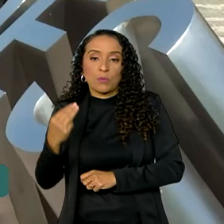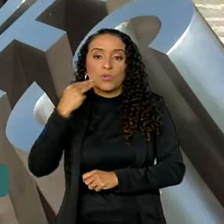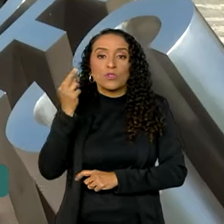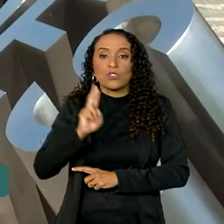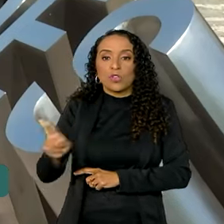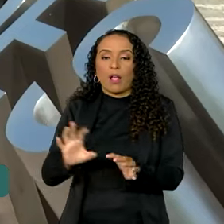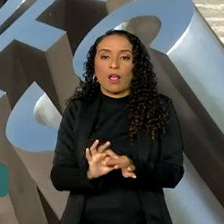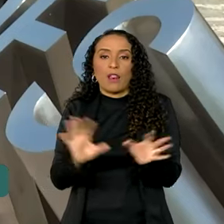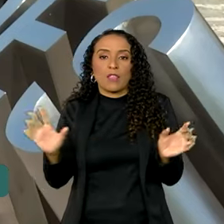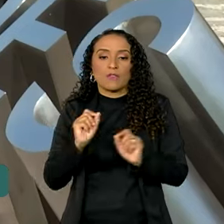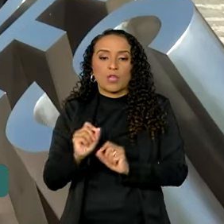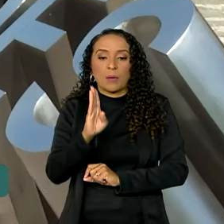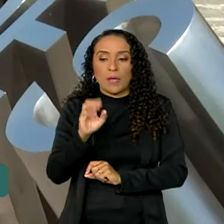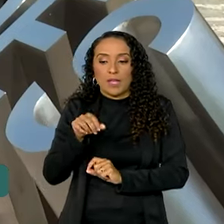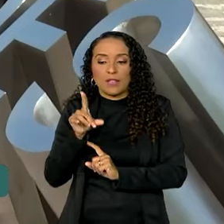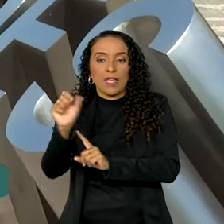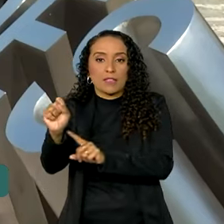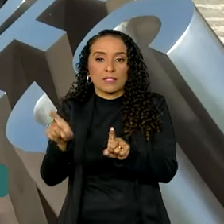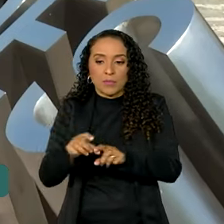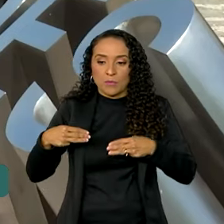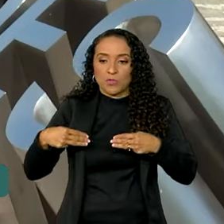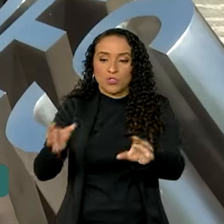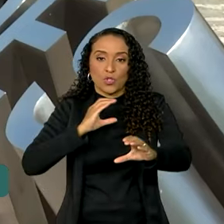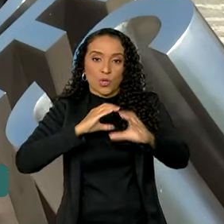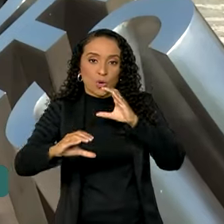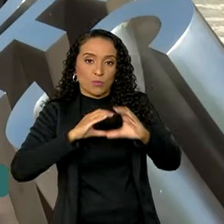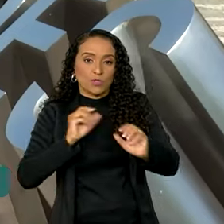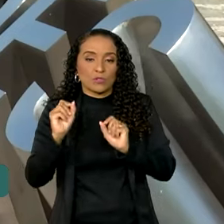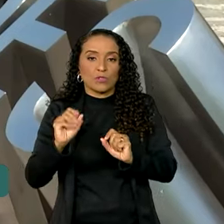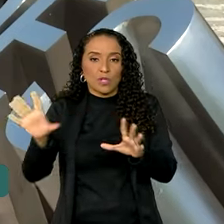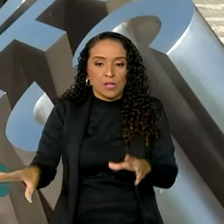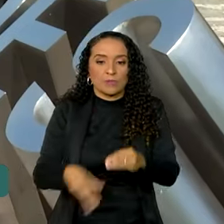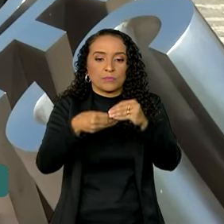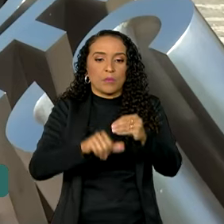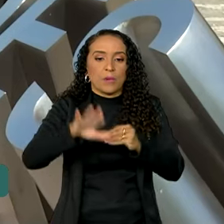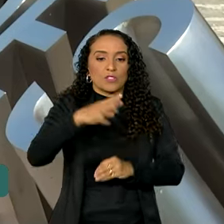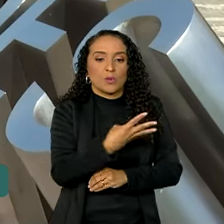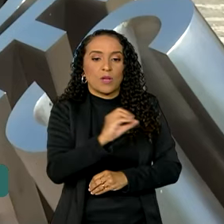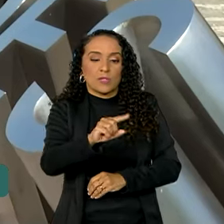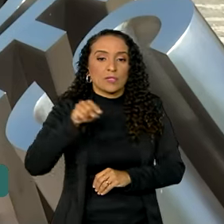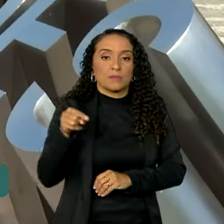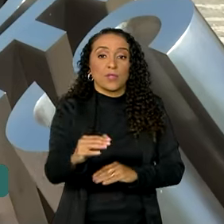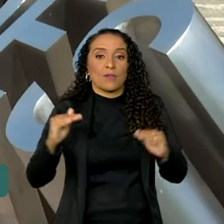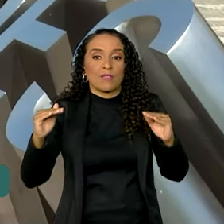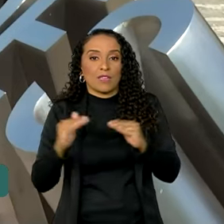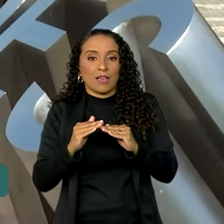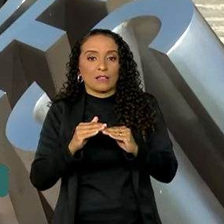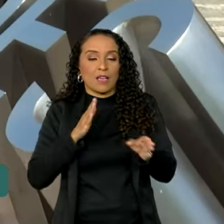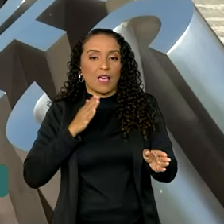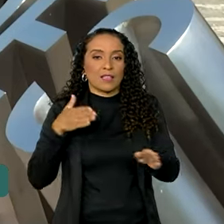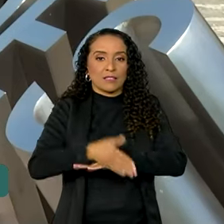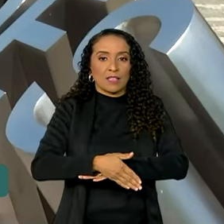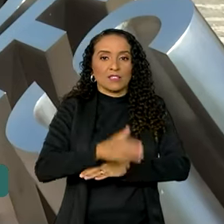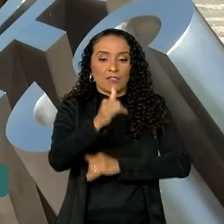liberados via BNDES e Ministério das Comunicações para incluir mais de 400 mil residências no acesso